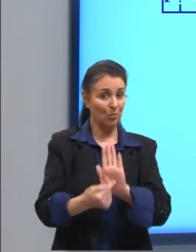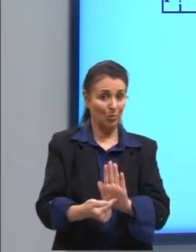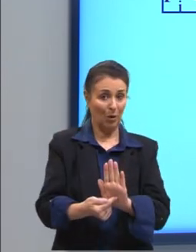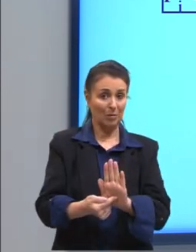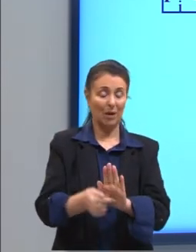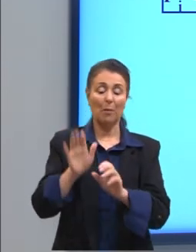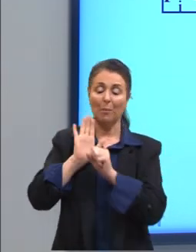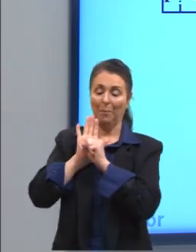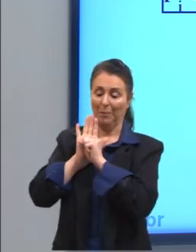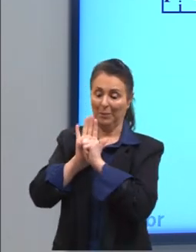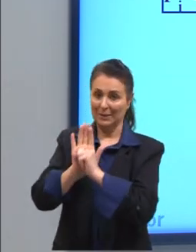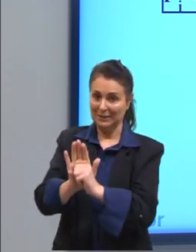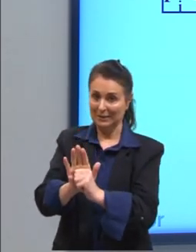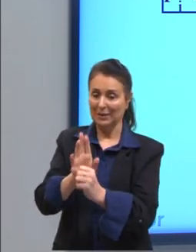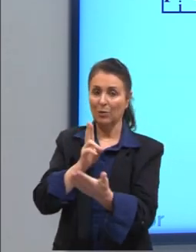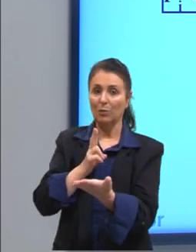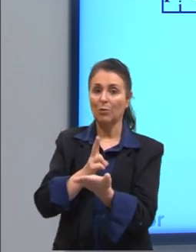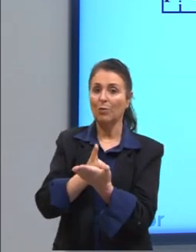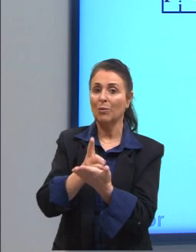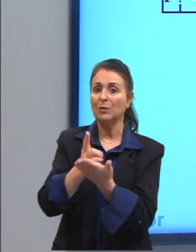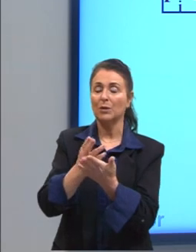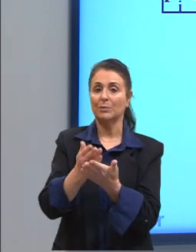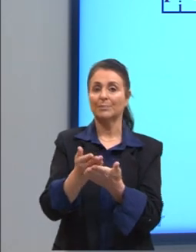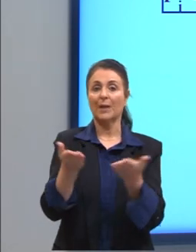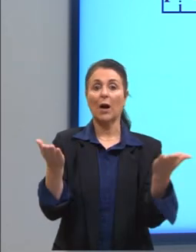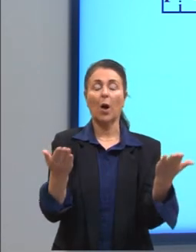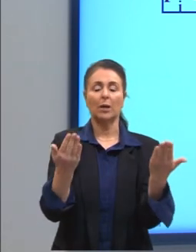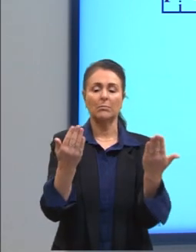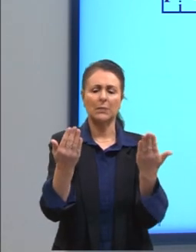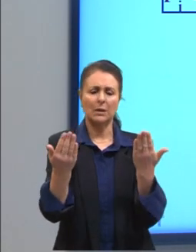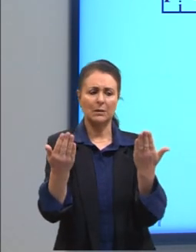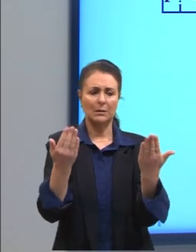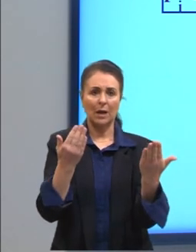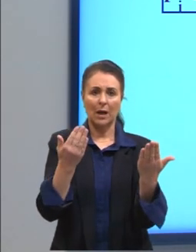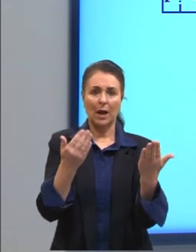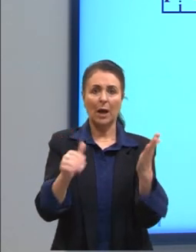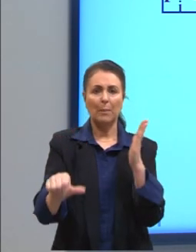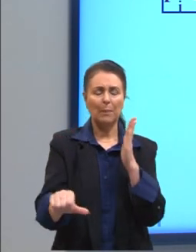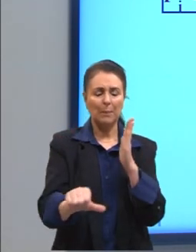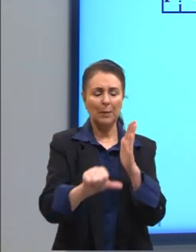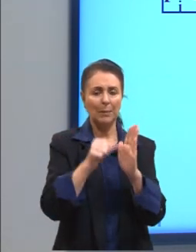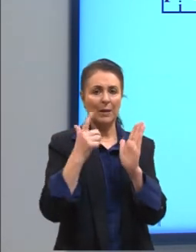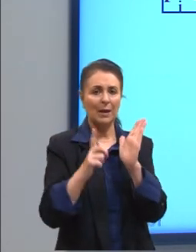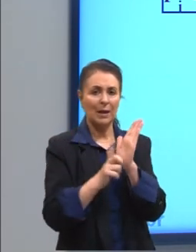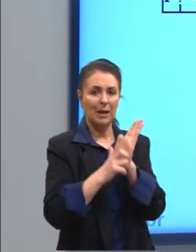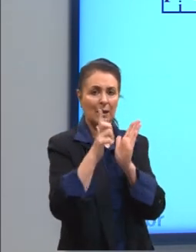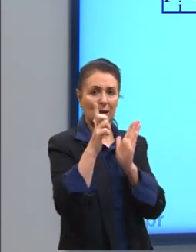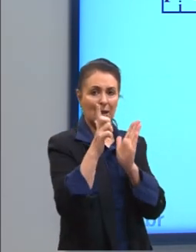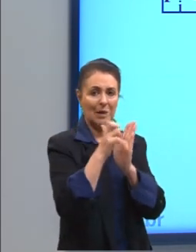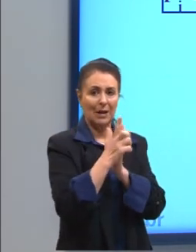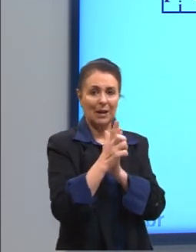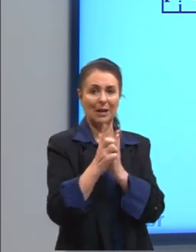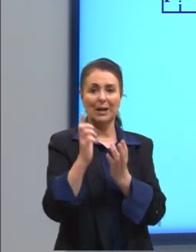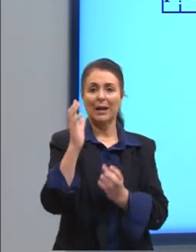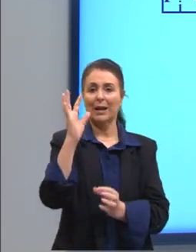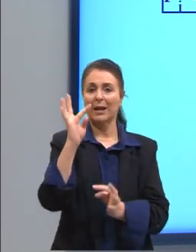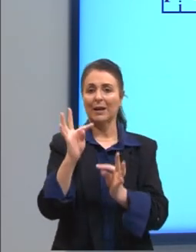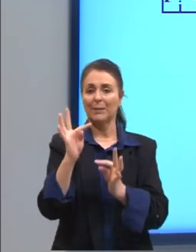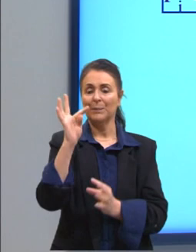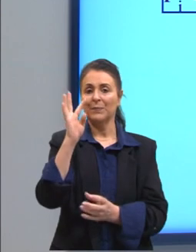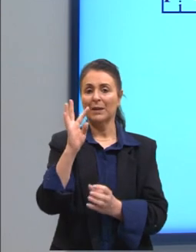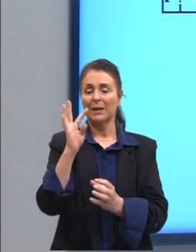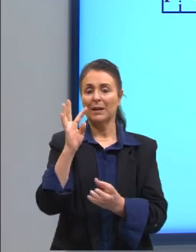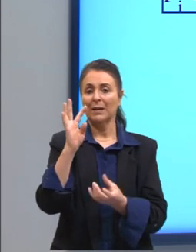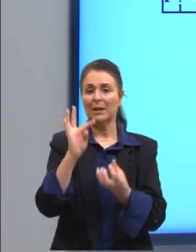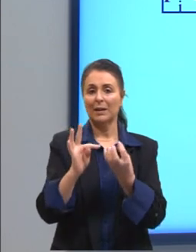constante. Agora, analisando em relação à primeira lei da termodinâmica, de novo. Variação da energia